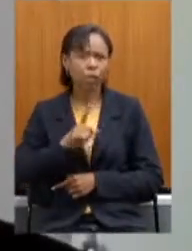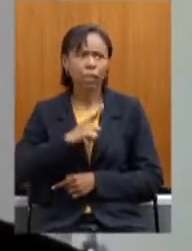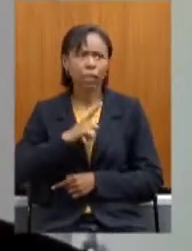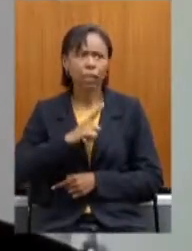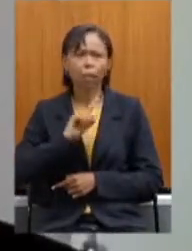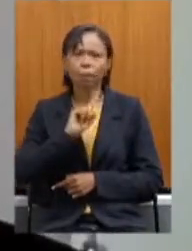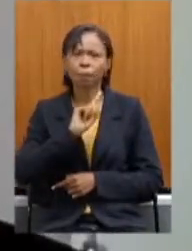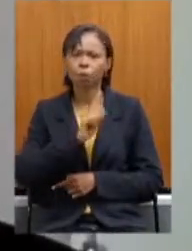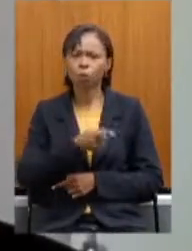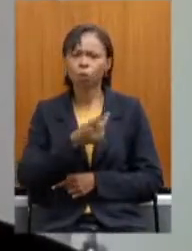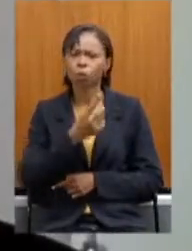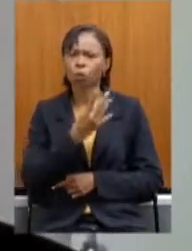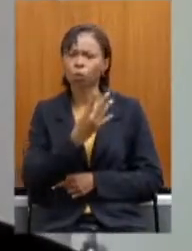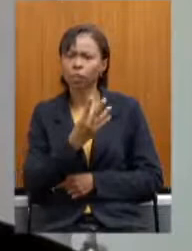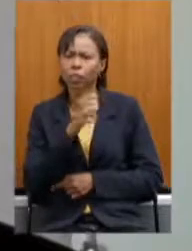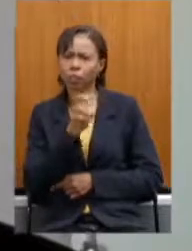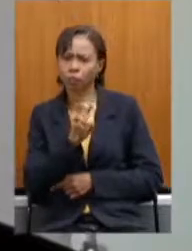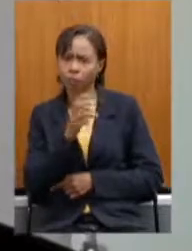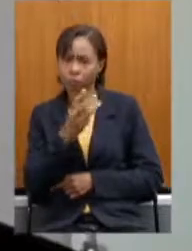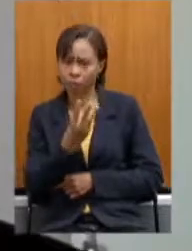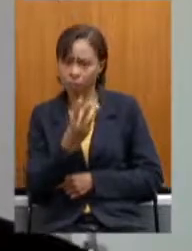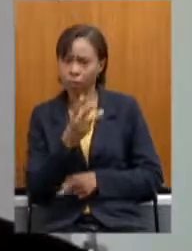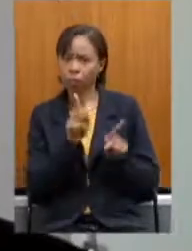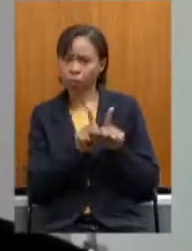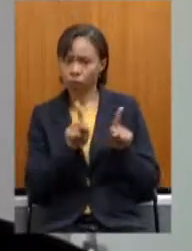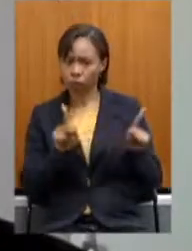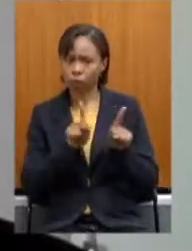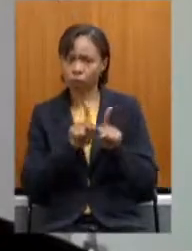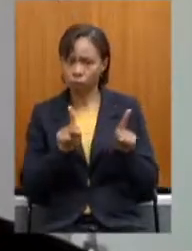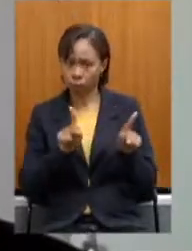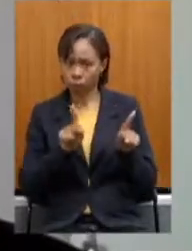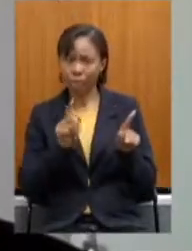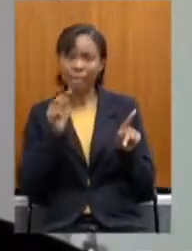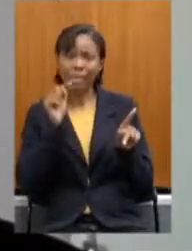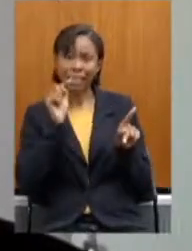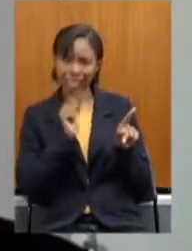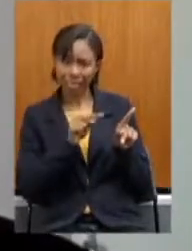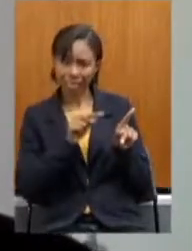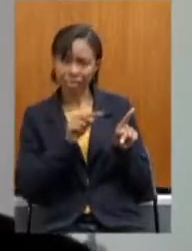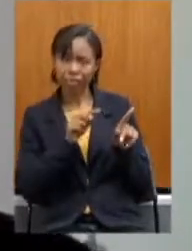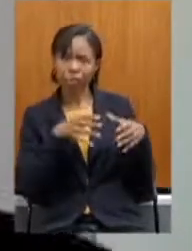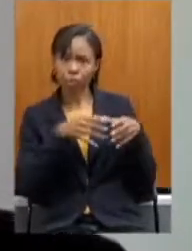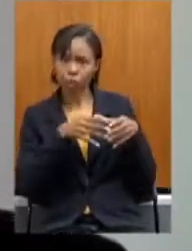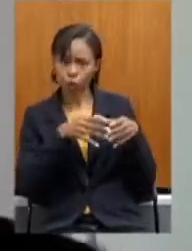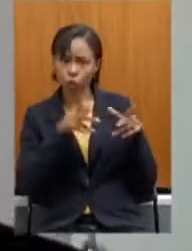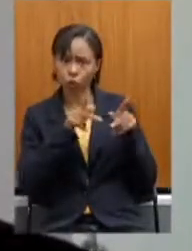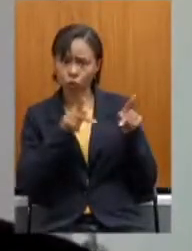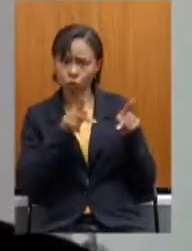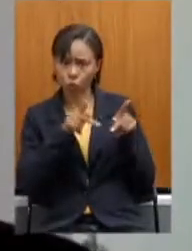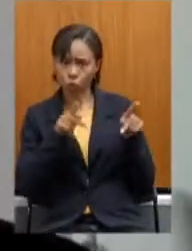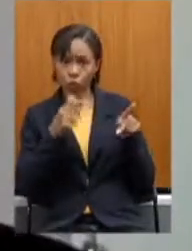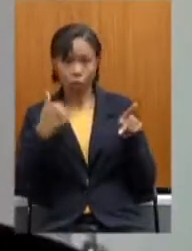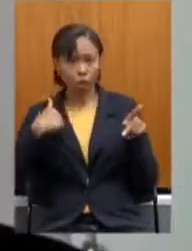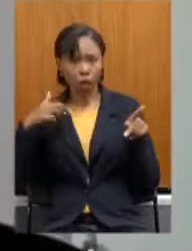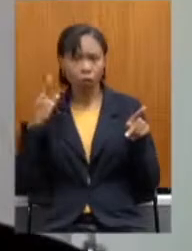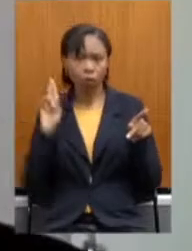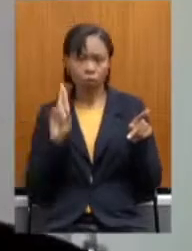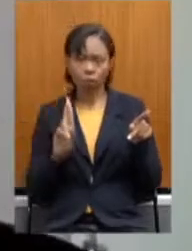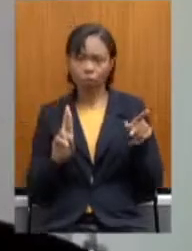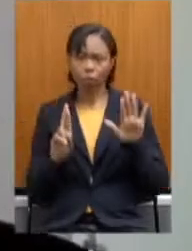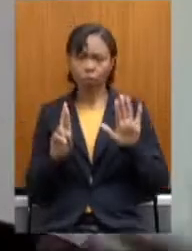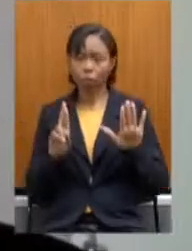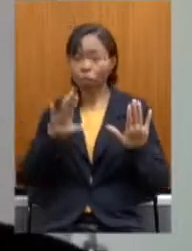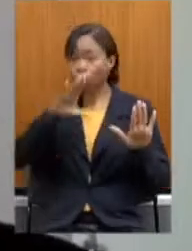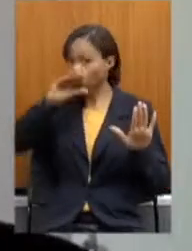.453 professores, sendo desses professores pelos quais eu falo, nem estou falando aqui da comunidade dos